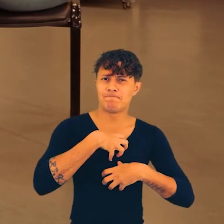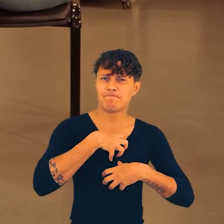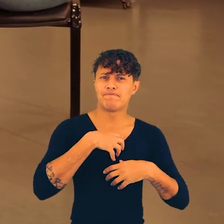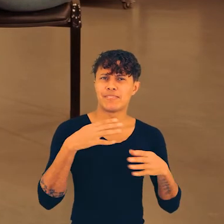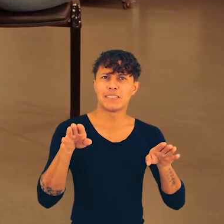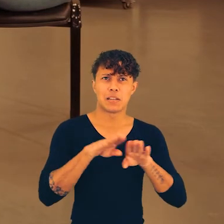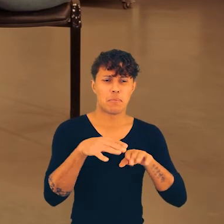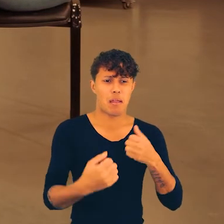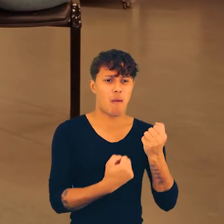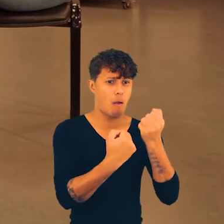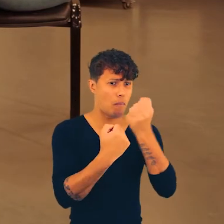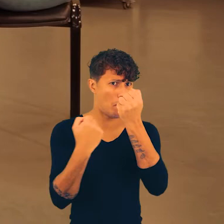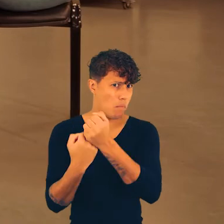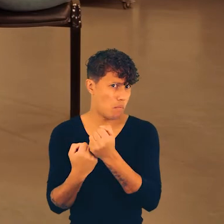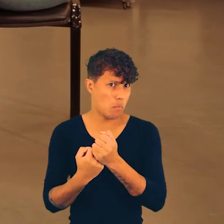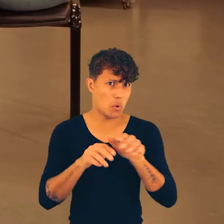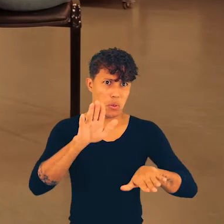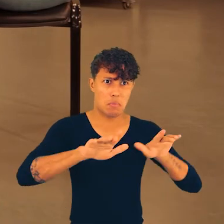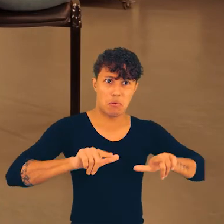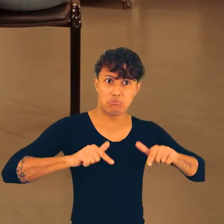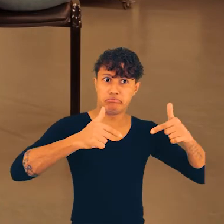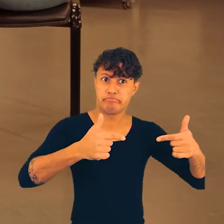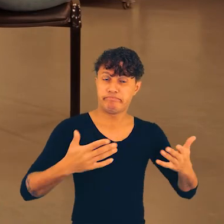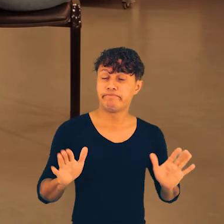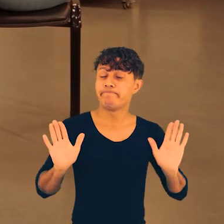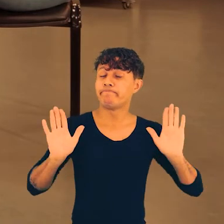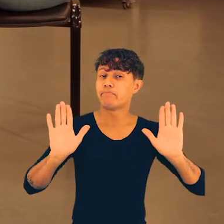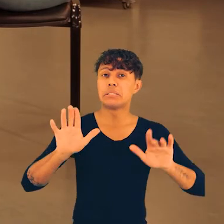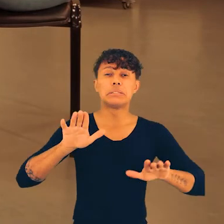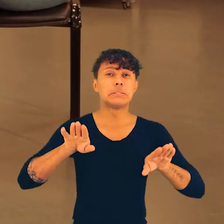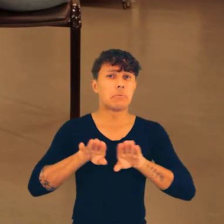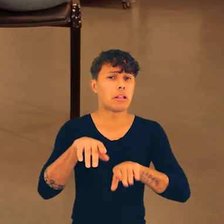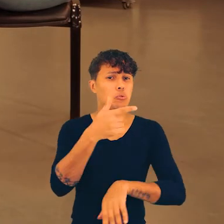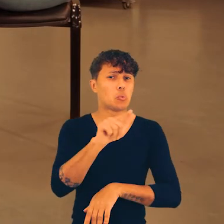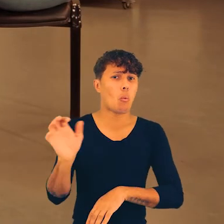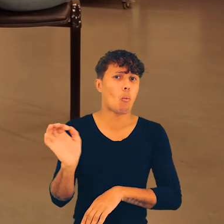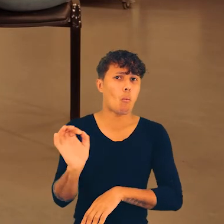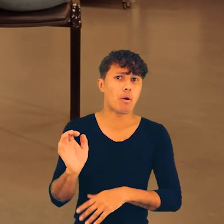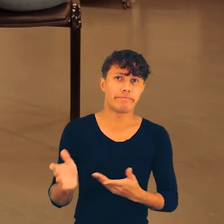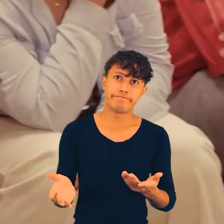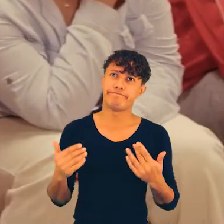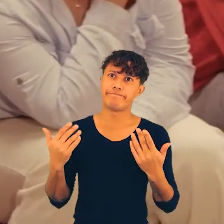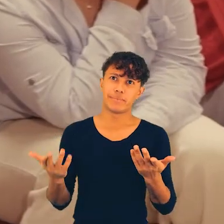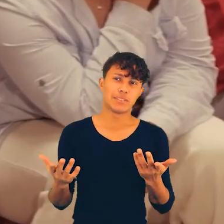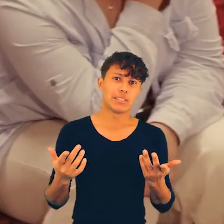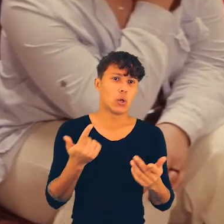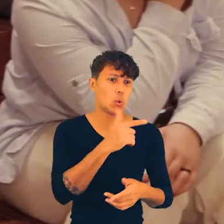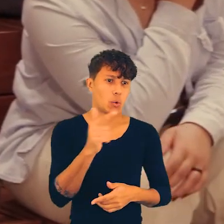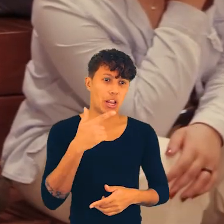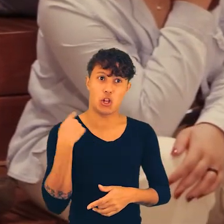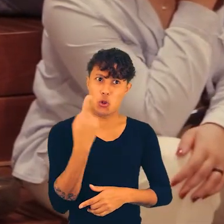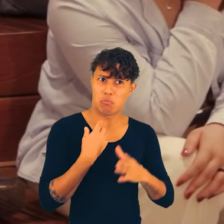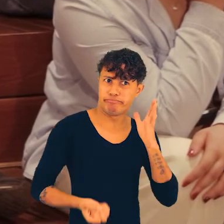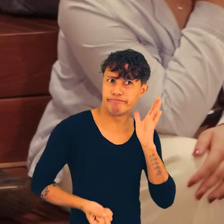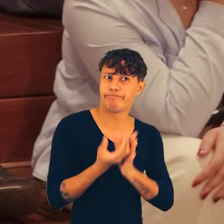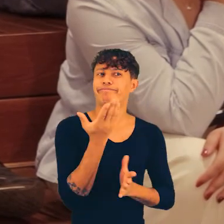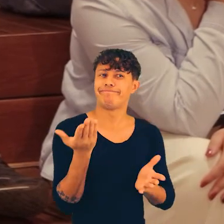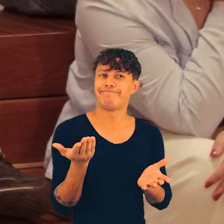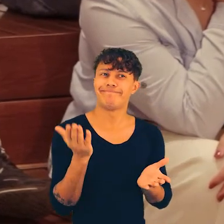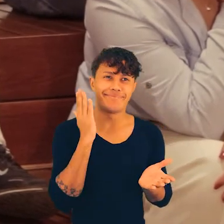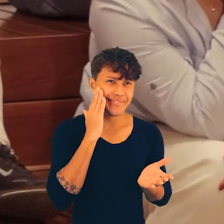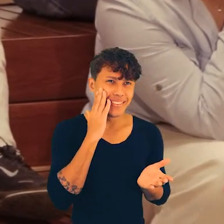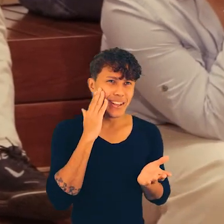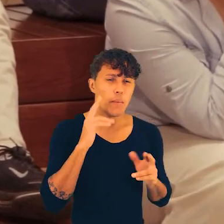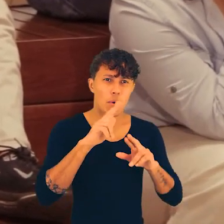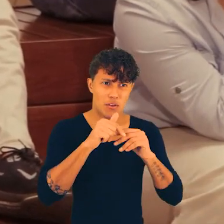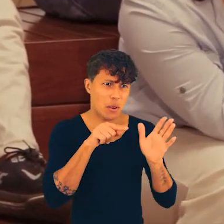sentido para a galera, de acordo com a causa que defende, né? Mas também, se não existir, gente, é o